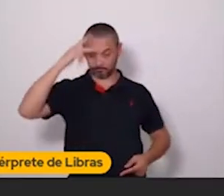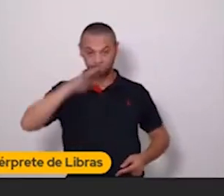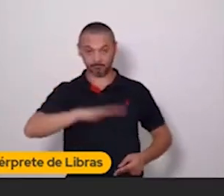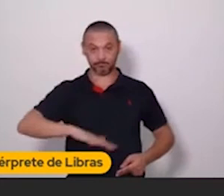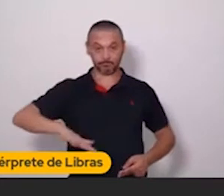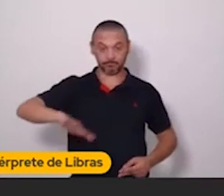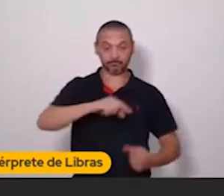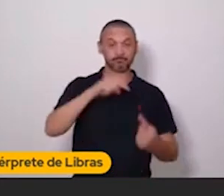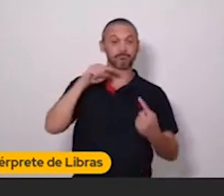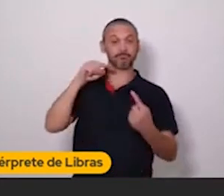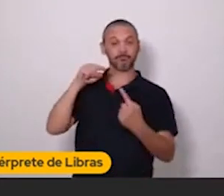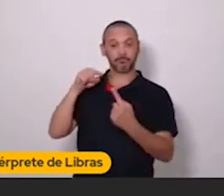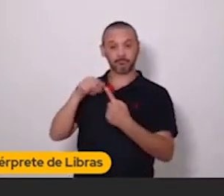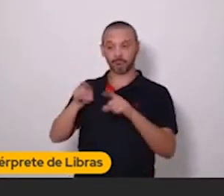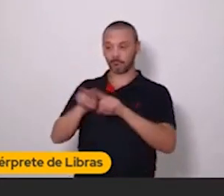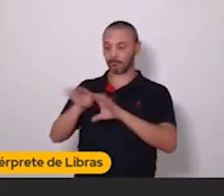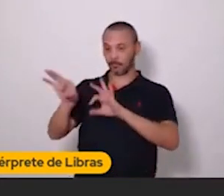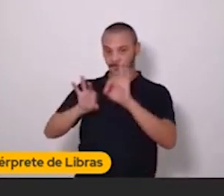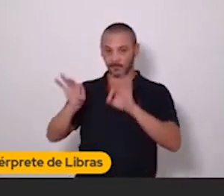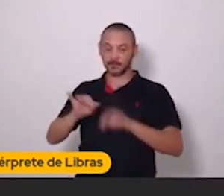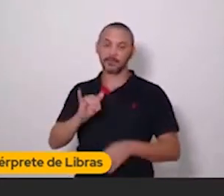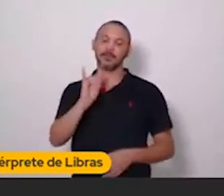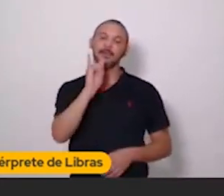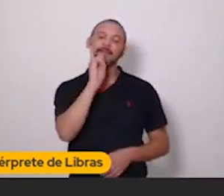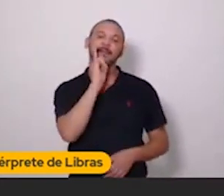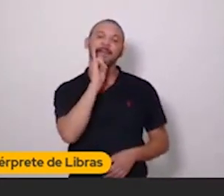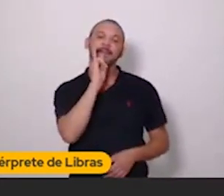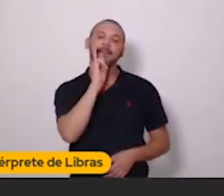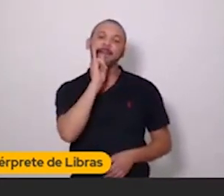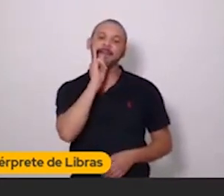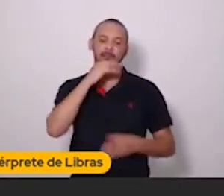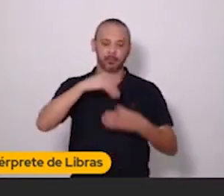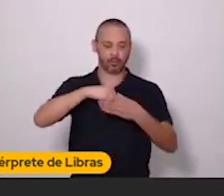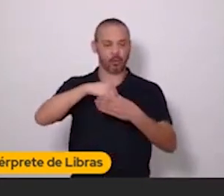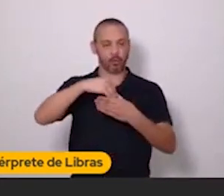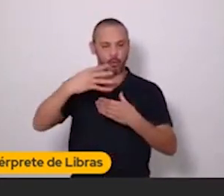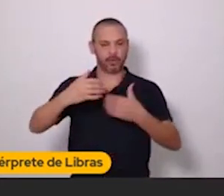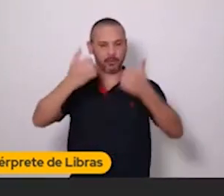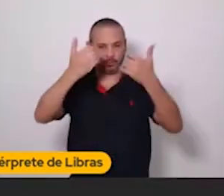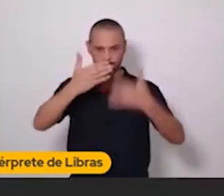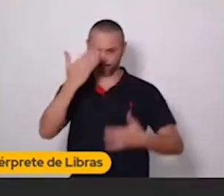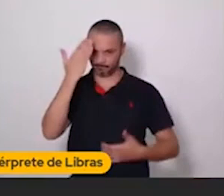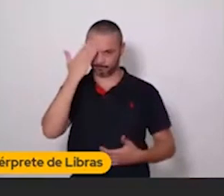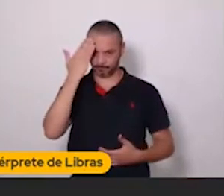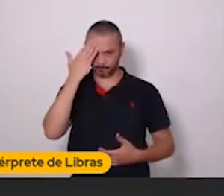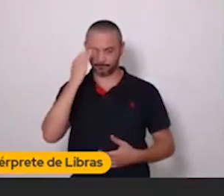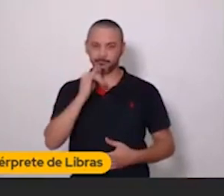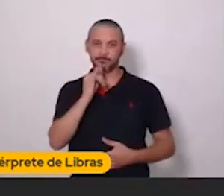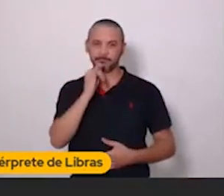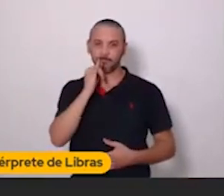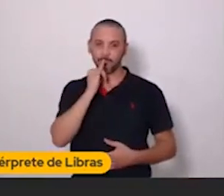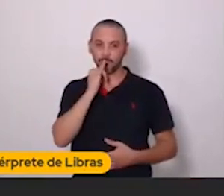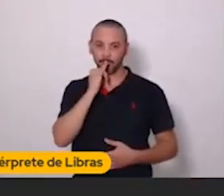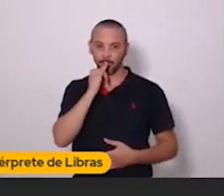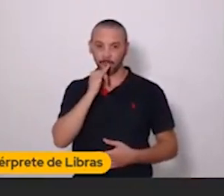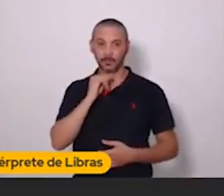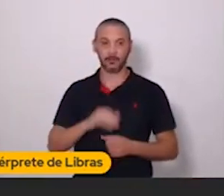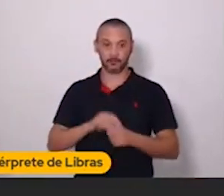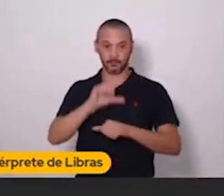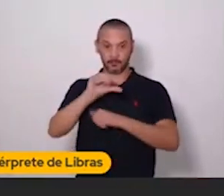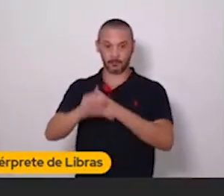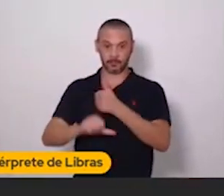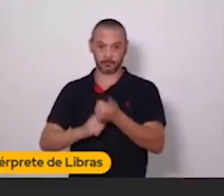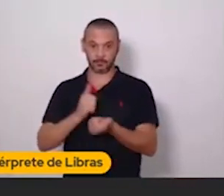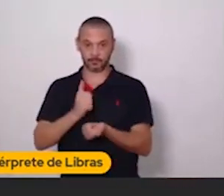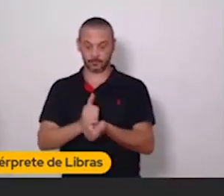marca, sobre bastidores. Eu vou até dar exemplos aqui de conteúdos para vocês entenderem. Quando você sai desse óbvio, que é o